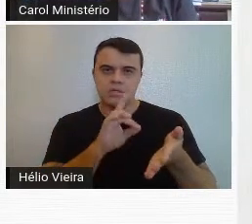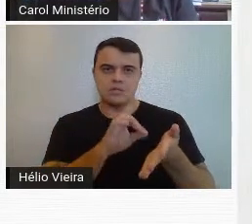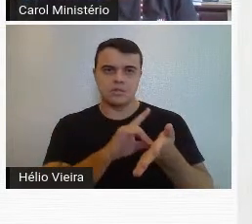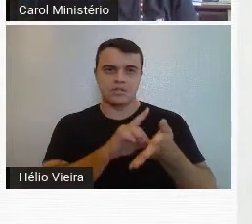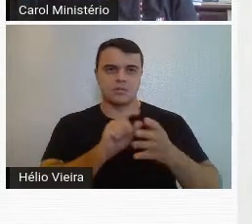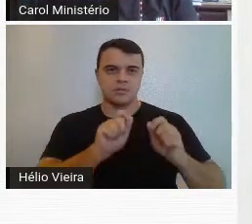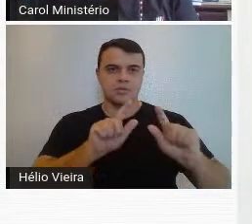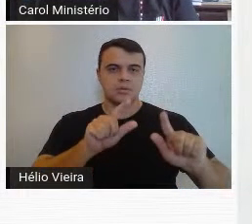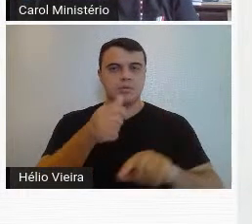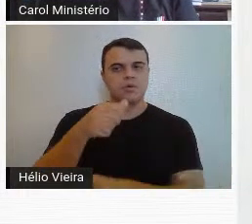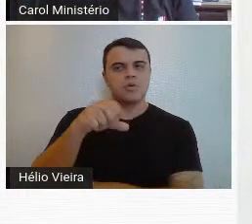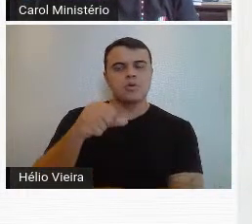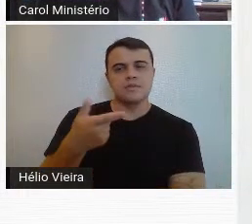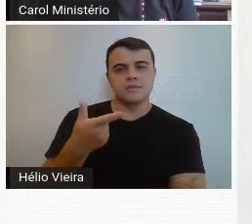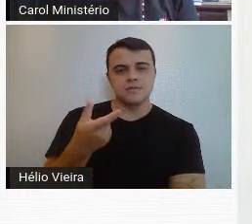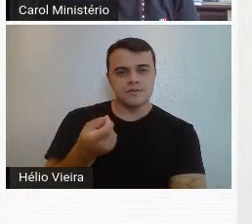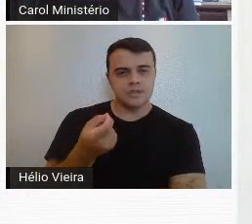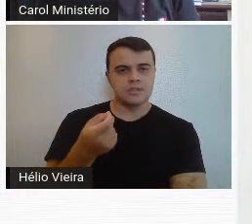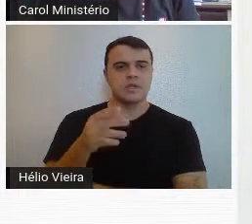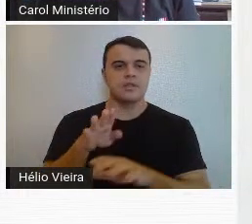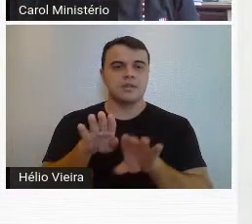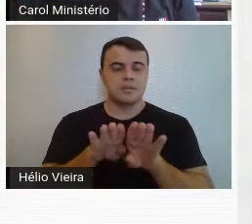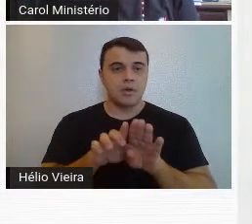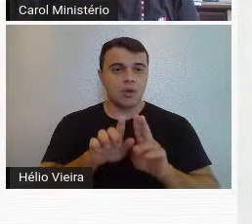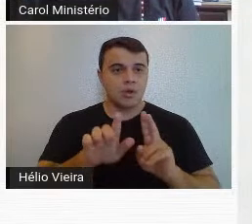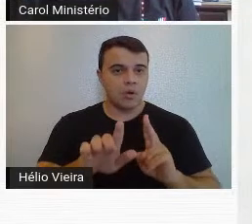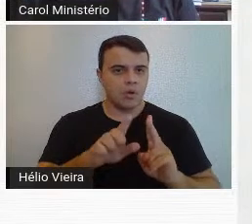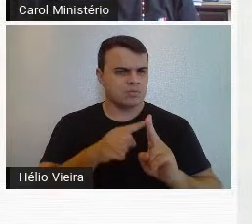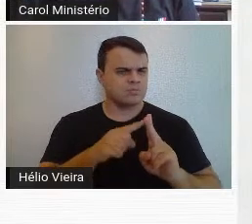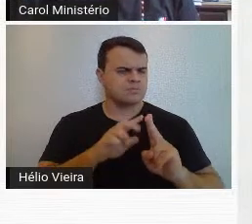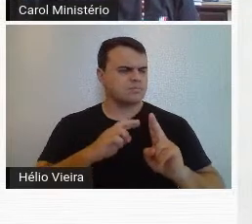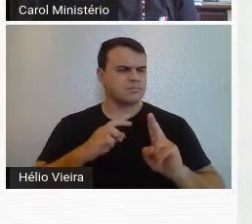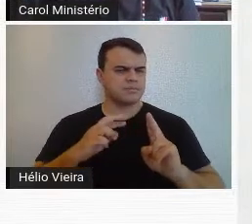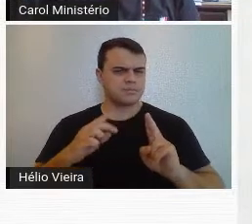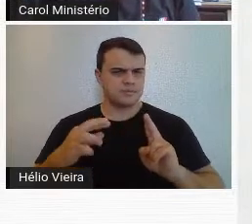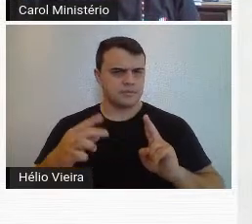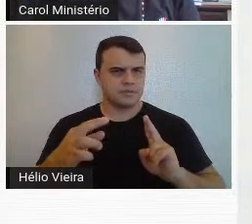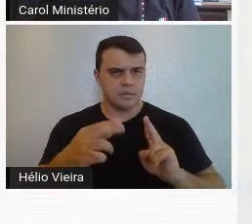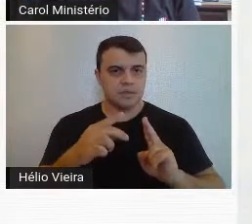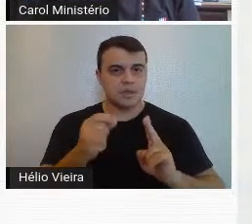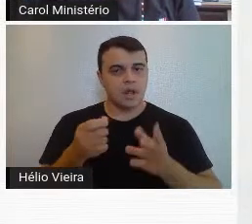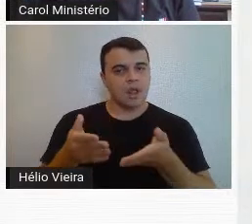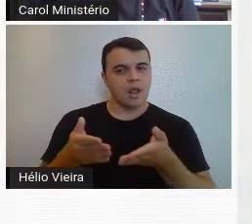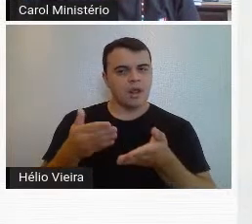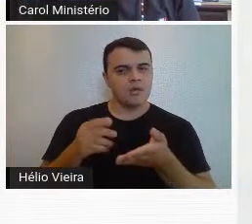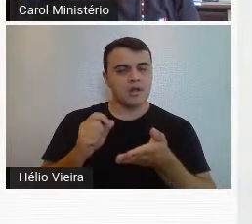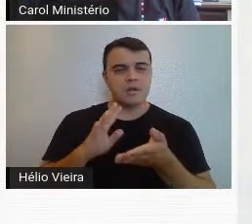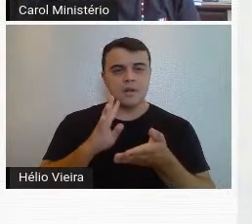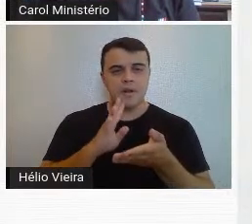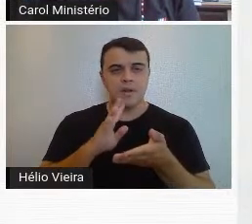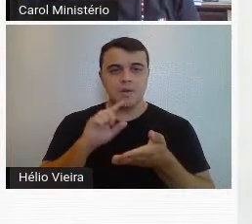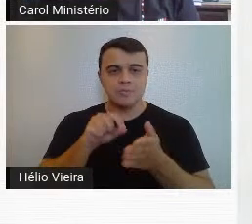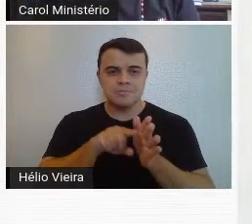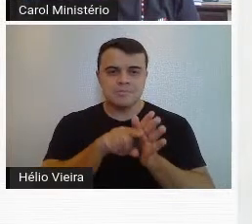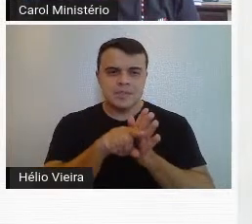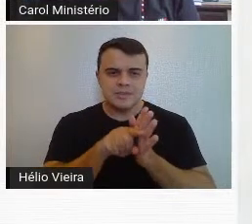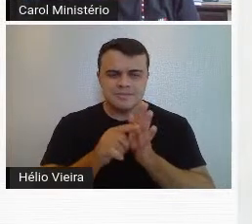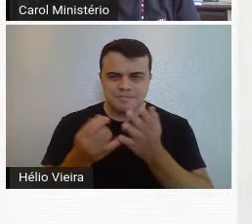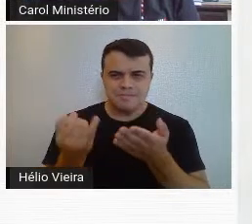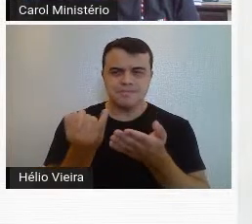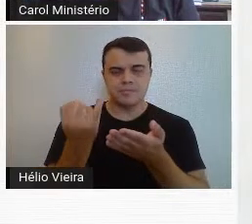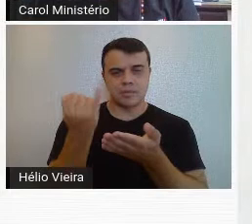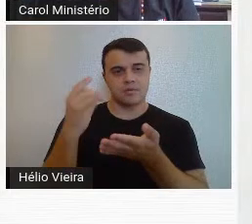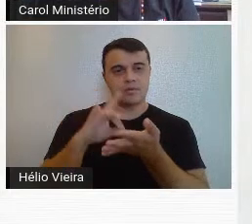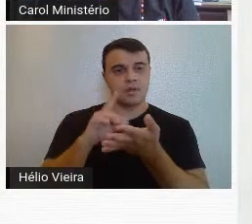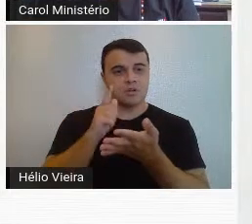Zinaito em 1920, outros catálogos, enfim. Então, foi uma pesquisa riquíssima